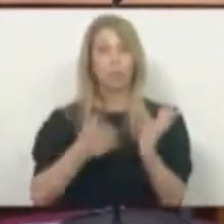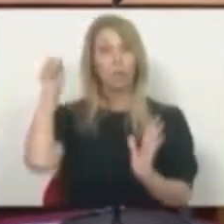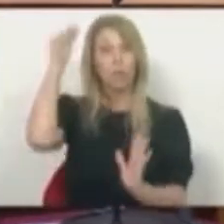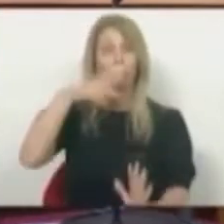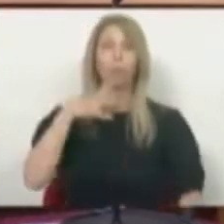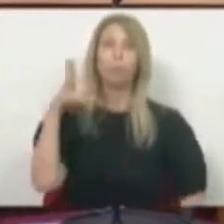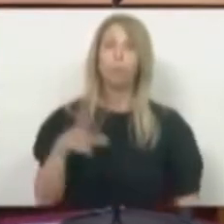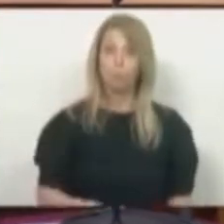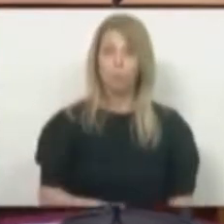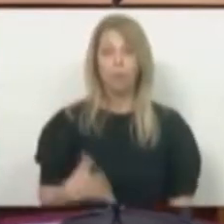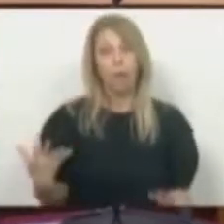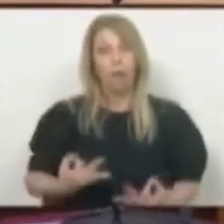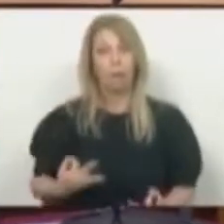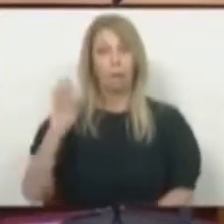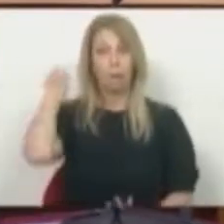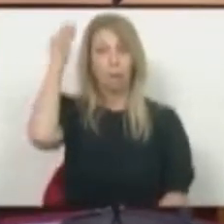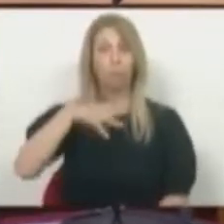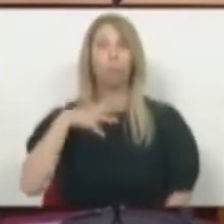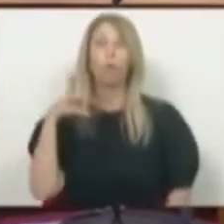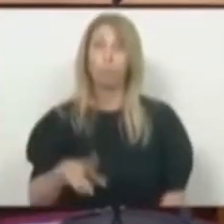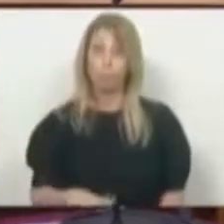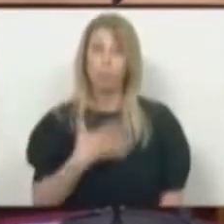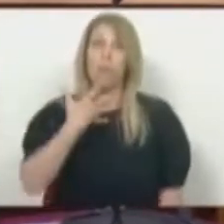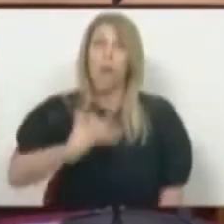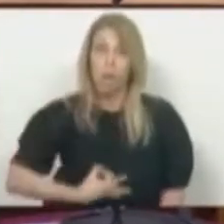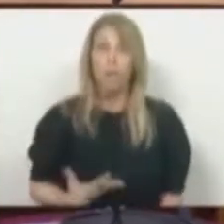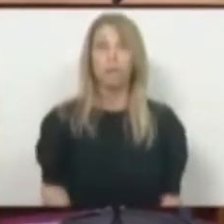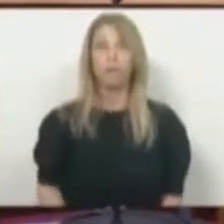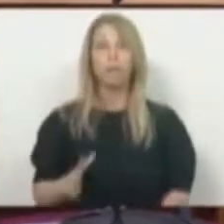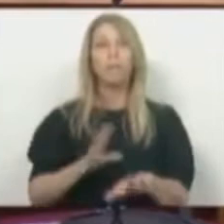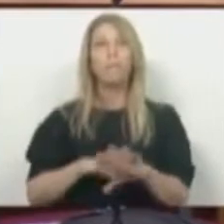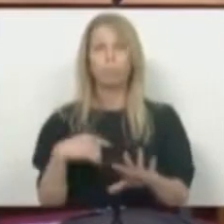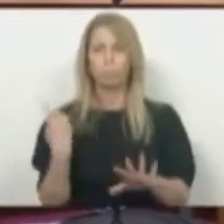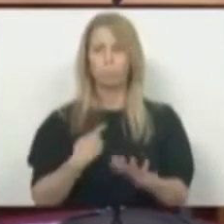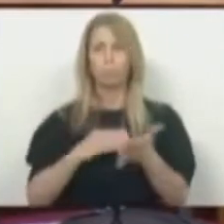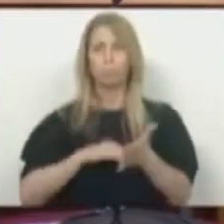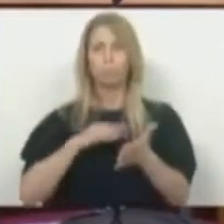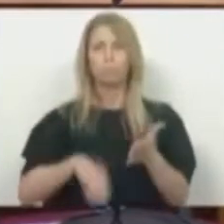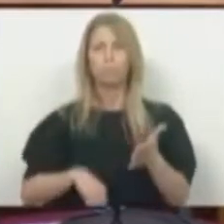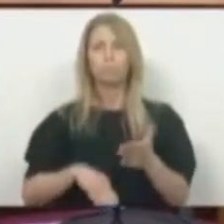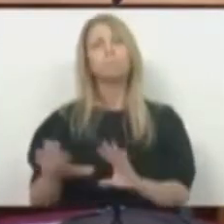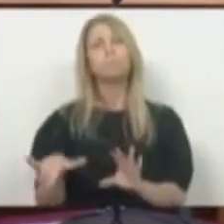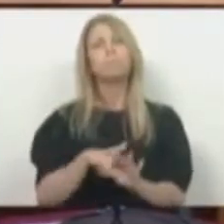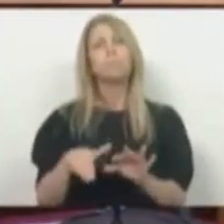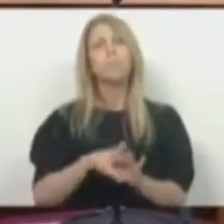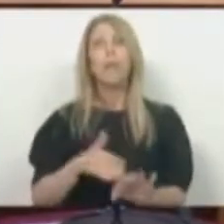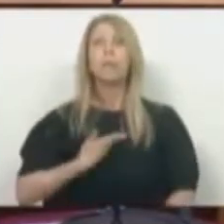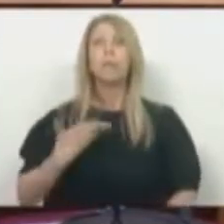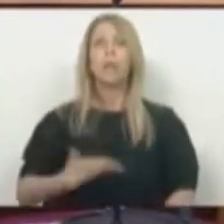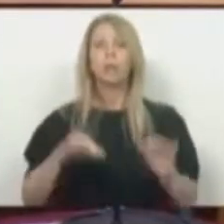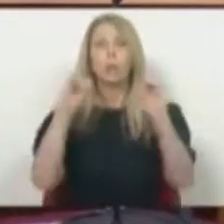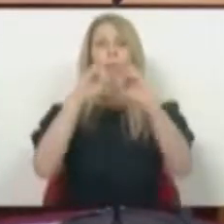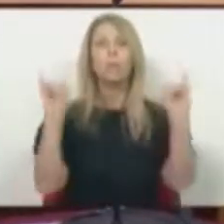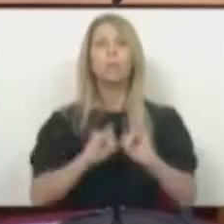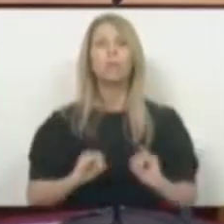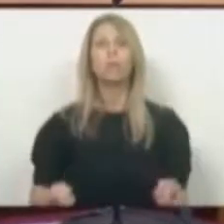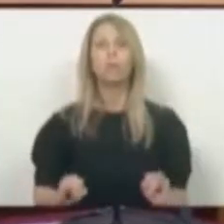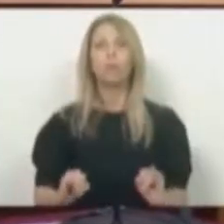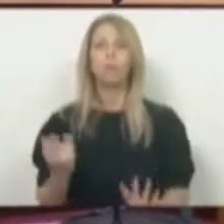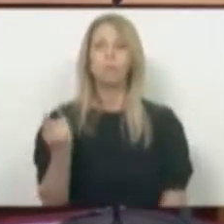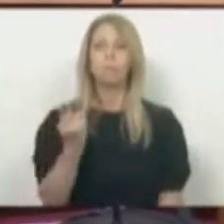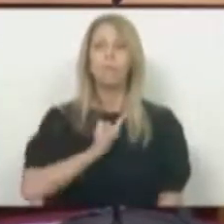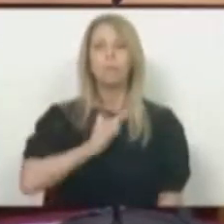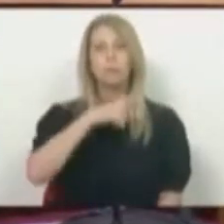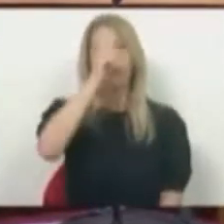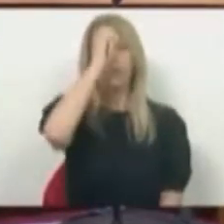acredita a República Portuguesa e é por isso que assinamos e somos parte de direito internacional que nos obriga a